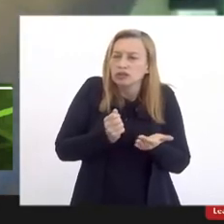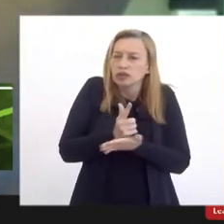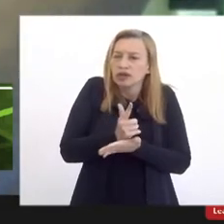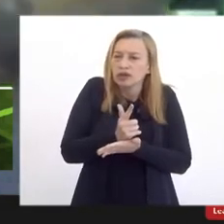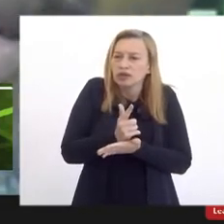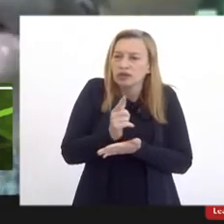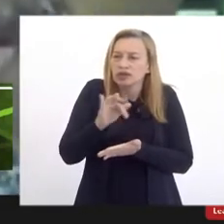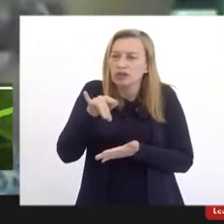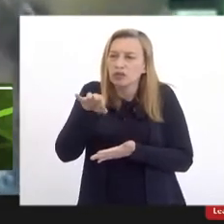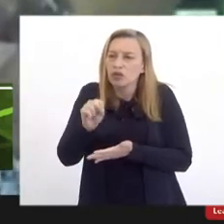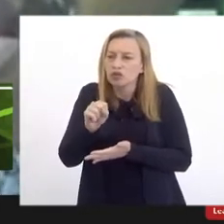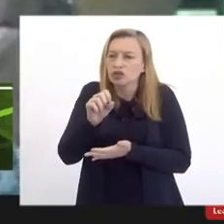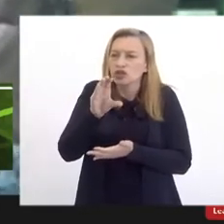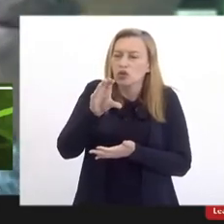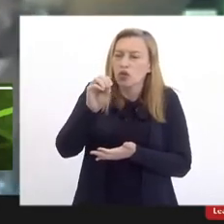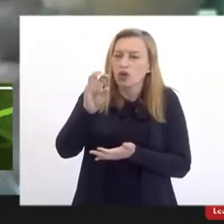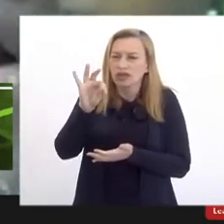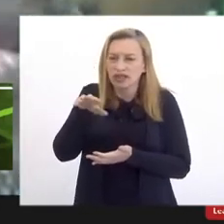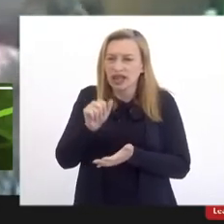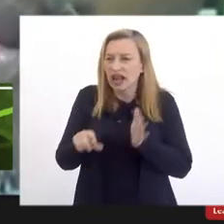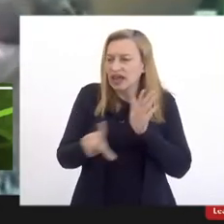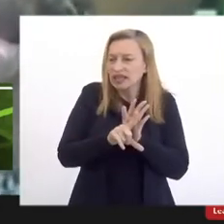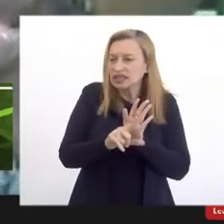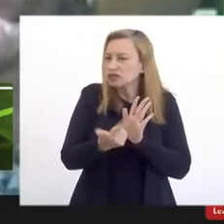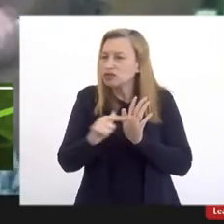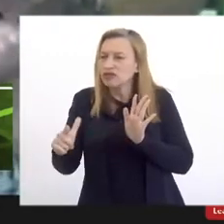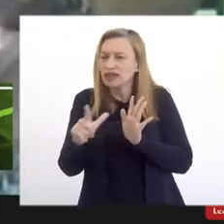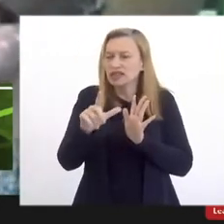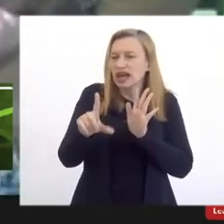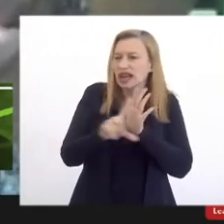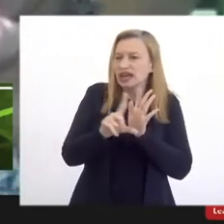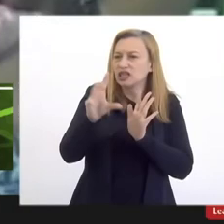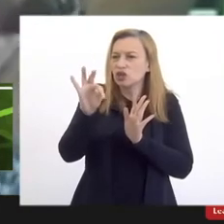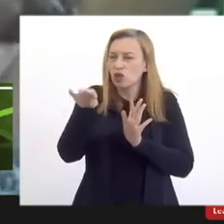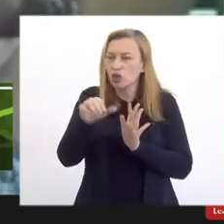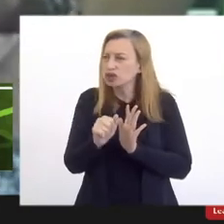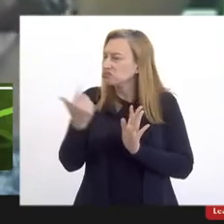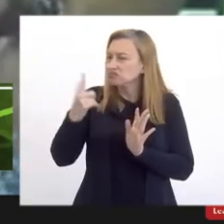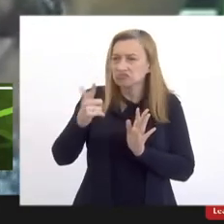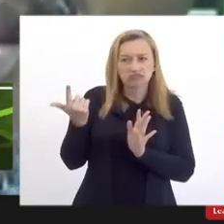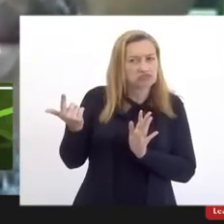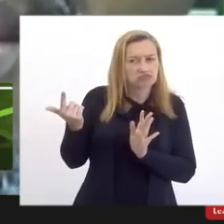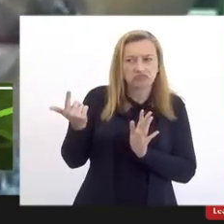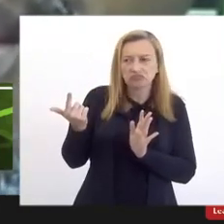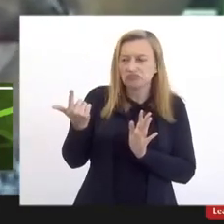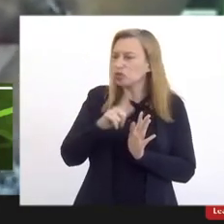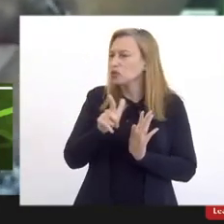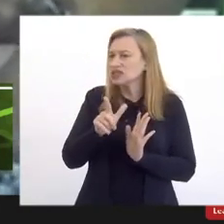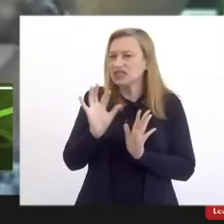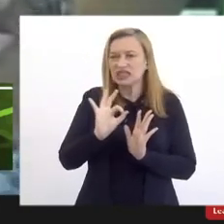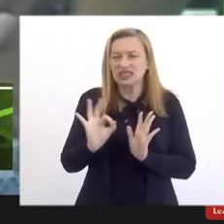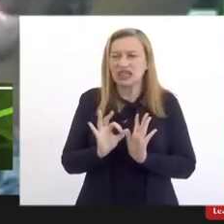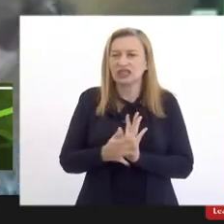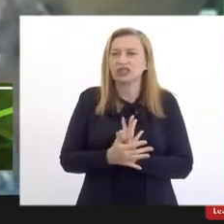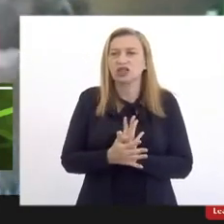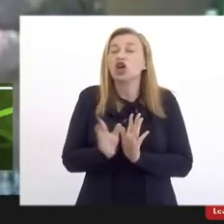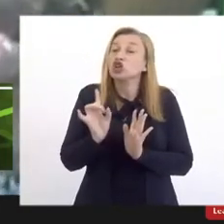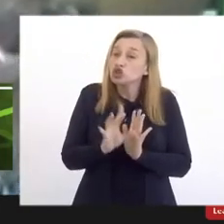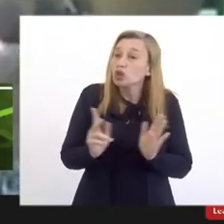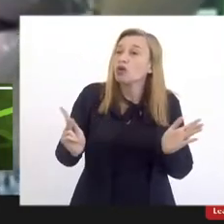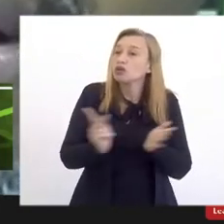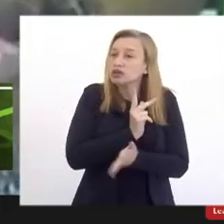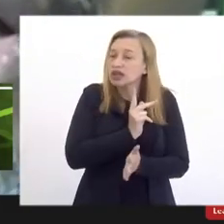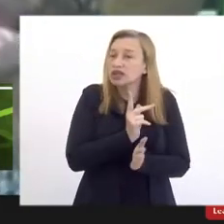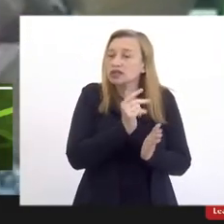previsto na lei de cotas. Se não fosse a lei de cotas, talvez nem isso aconteceria. Só acontece por uma